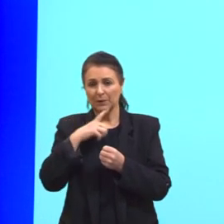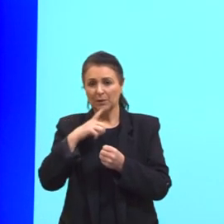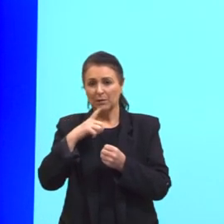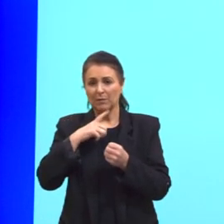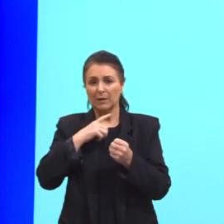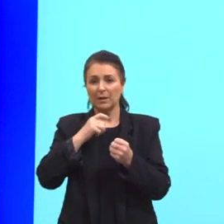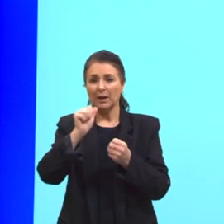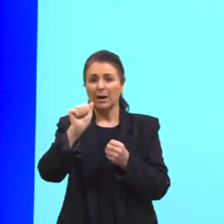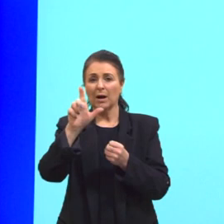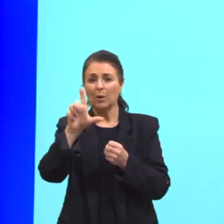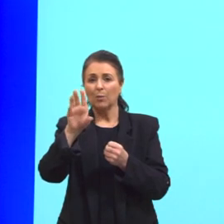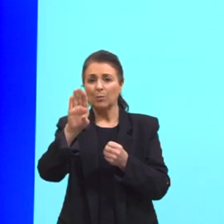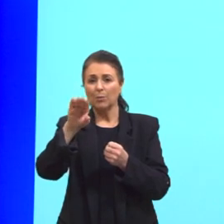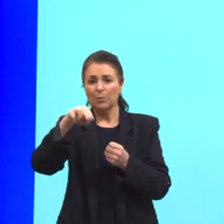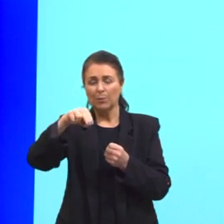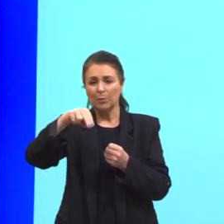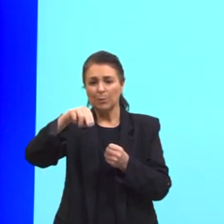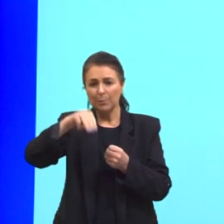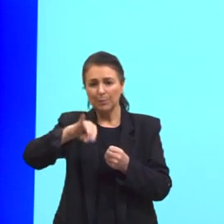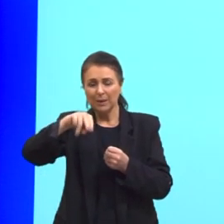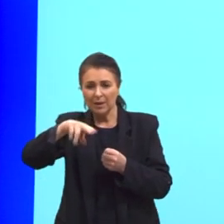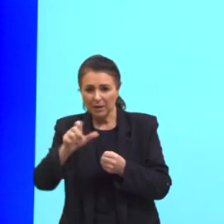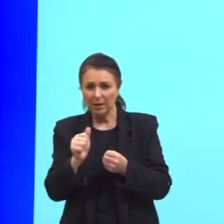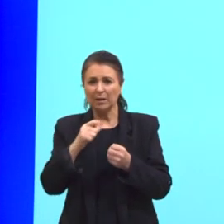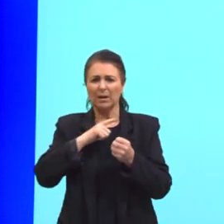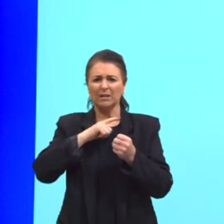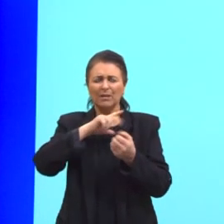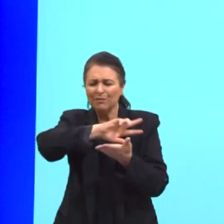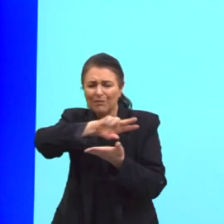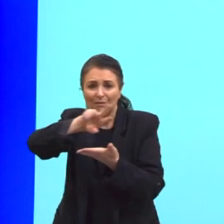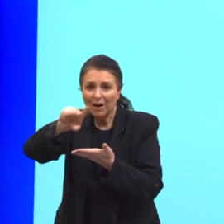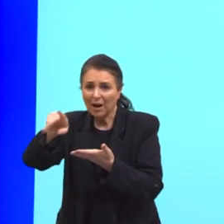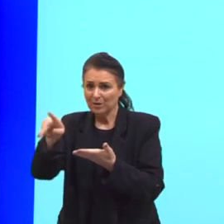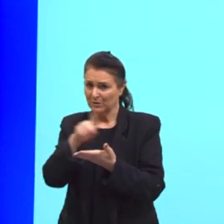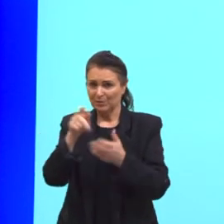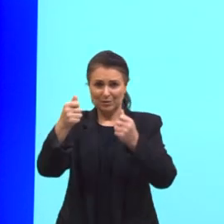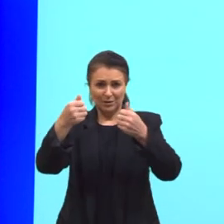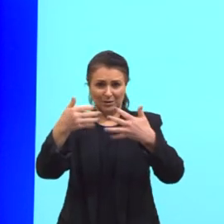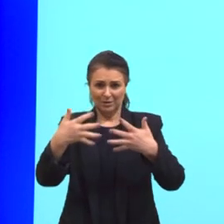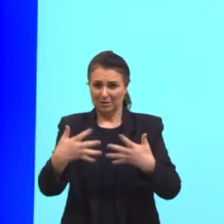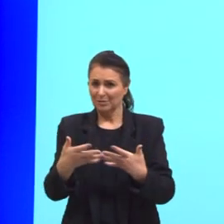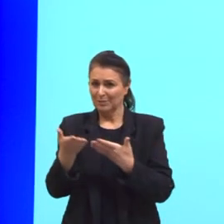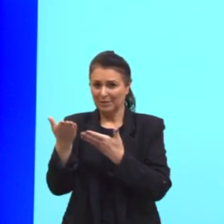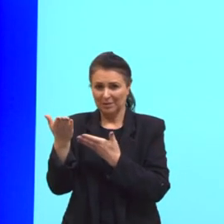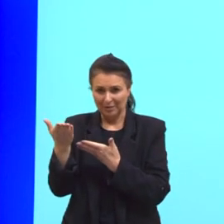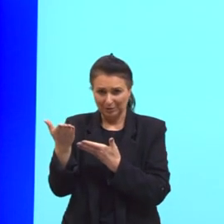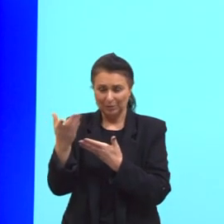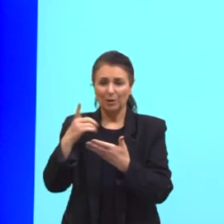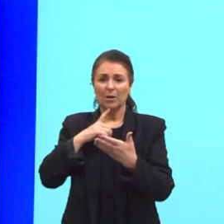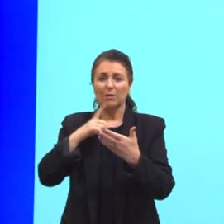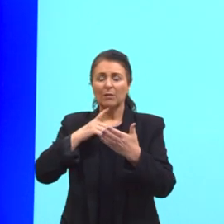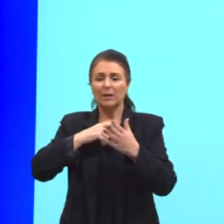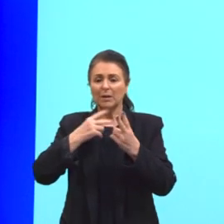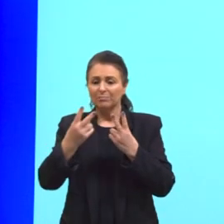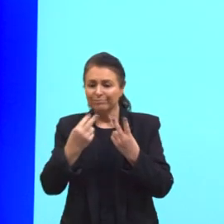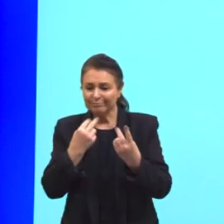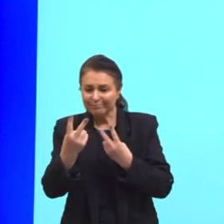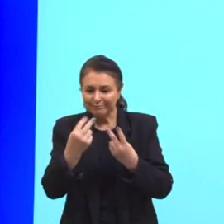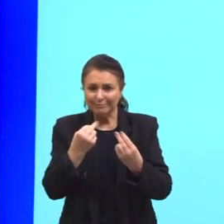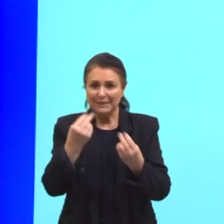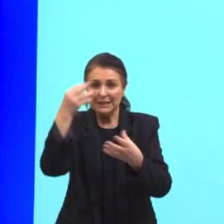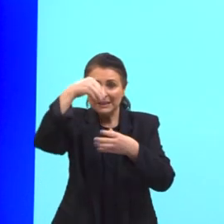e as imunoglobulinas. nós vamos ver também substâncias transportadas, que estão lá no sangue sendo